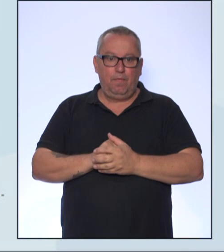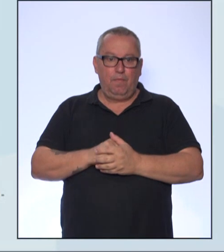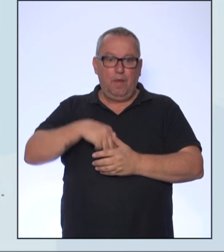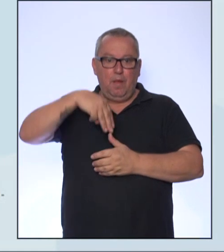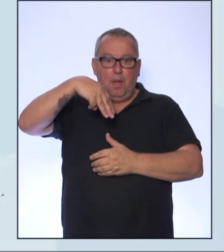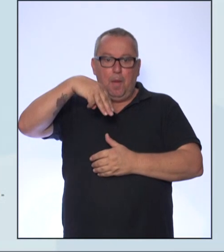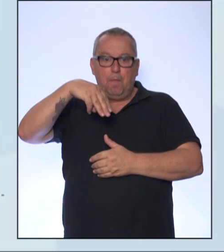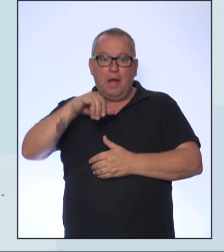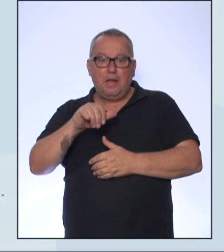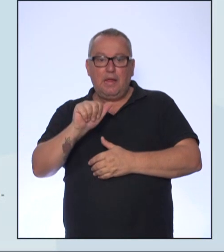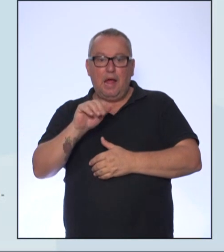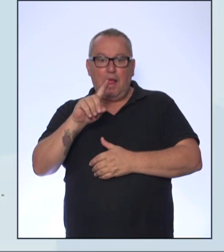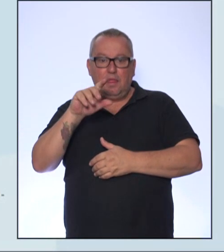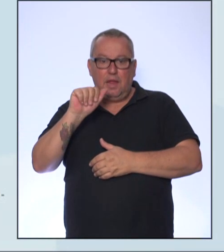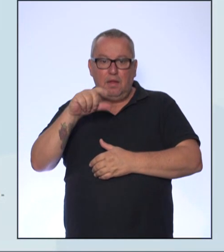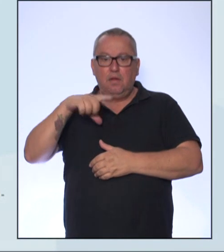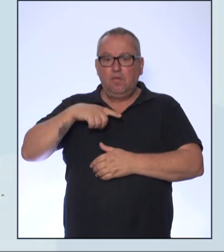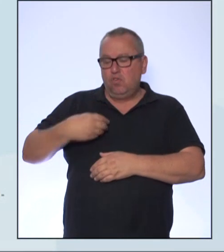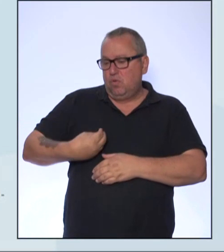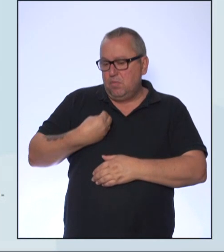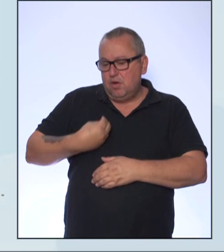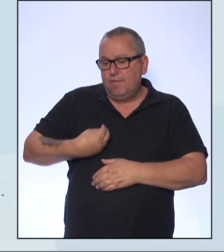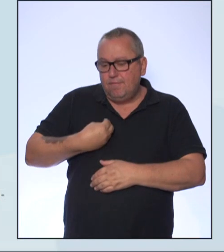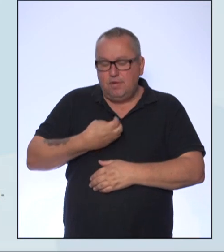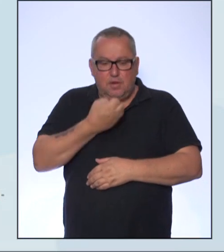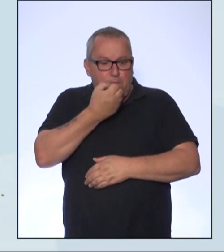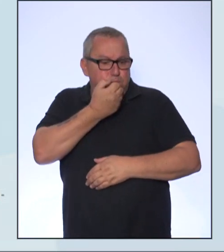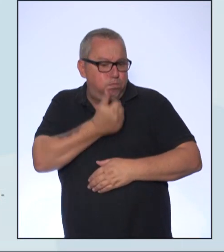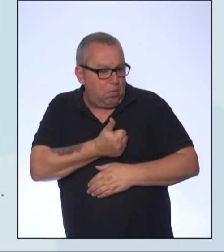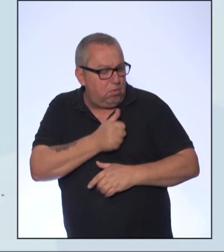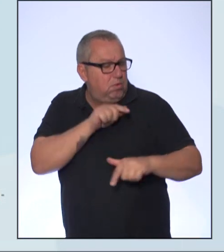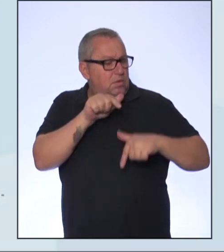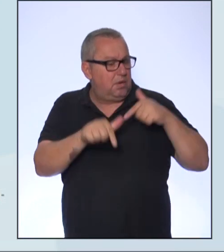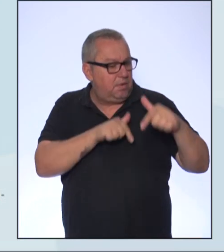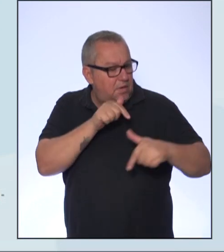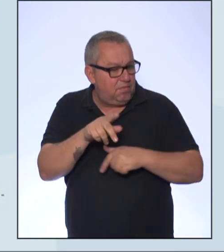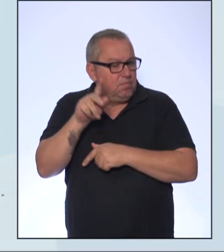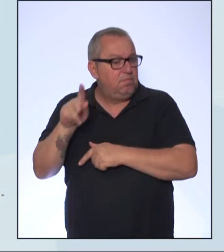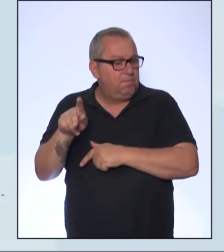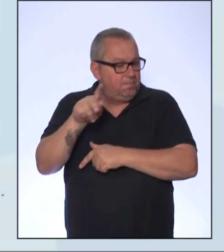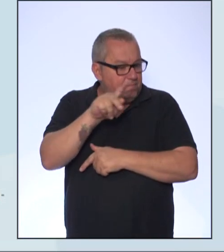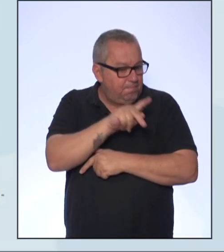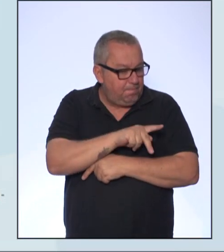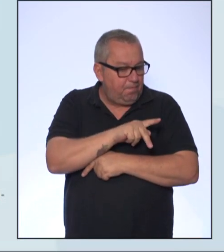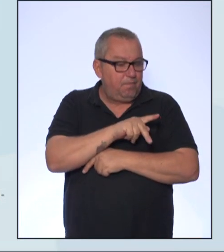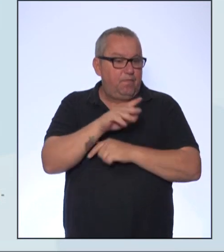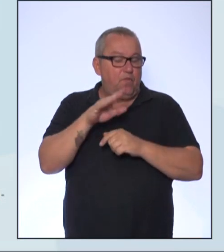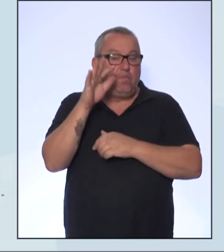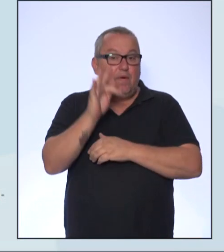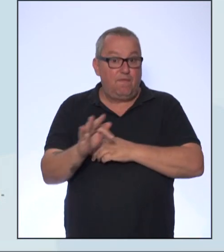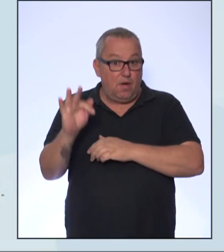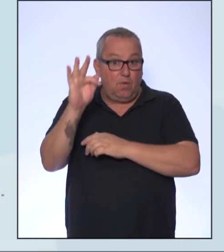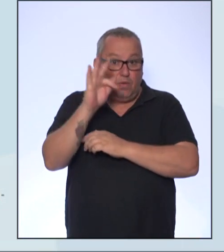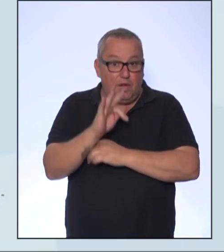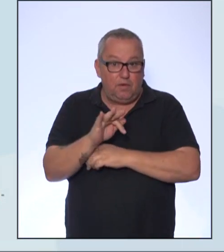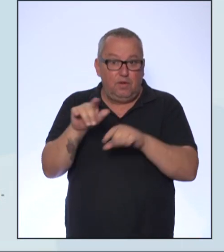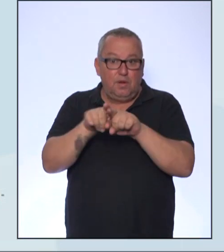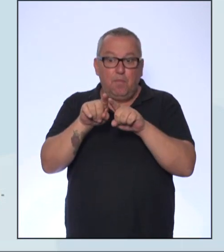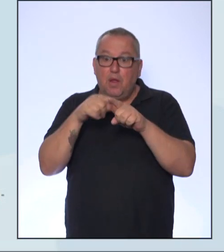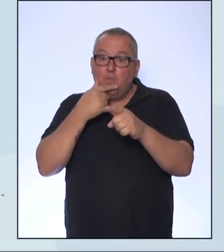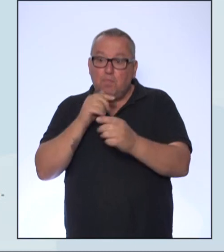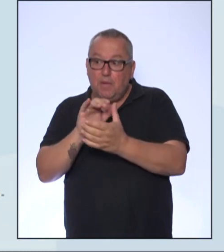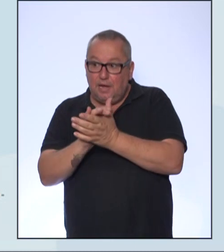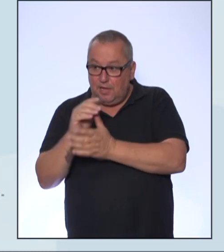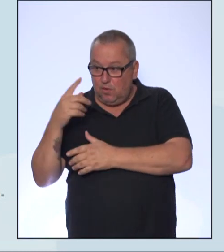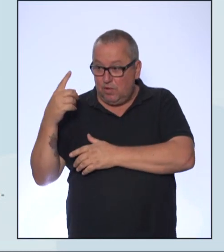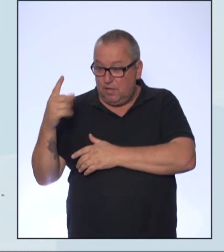Maiada tinha uma vida economicamente estável, trabalhava como professora de uma grande universidade e seu marido